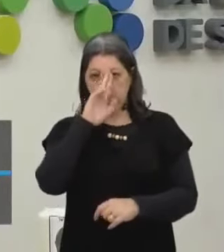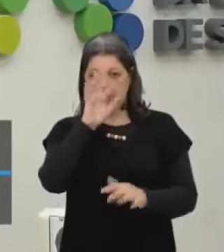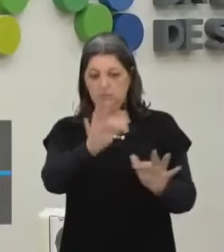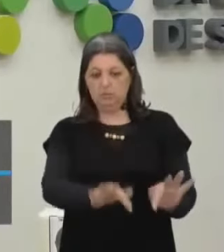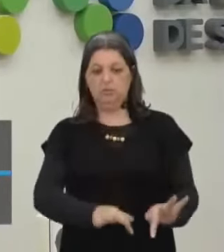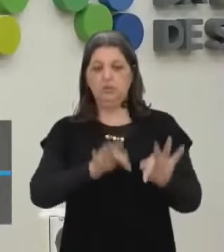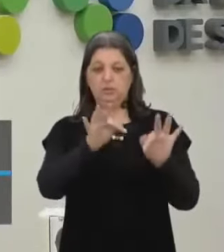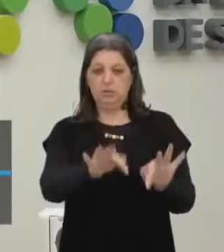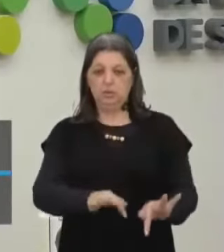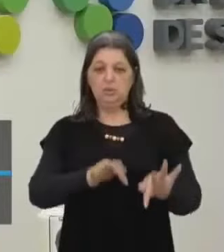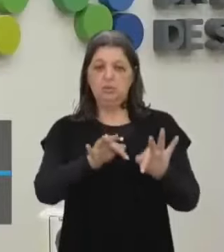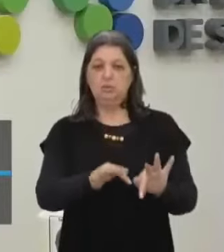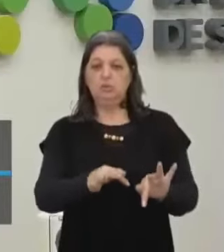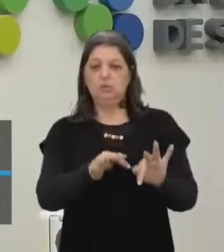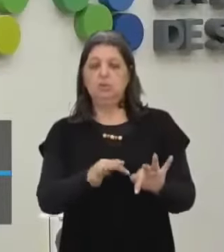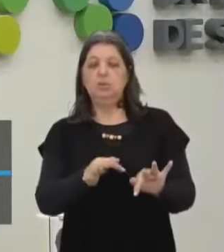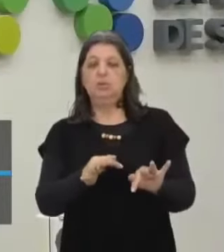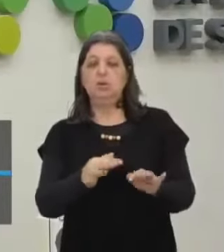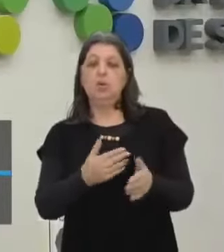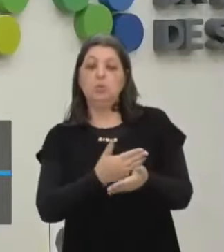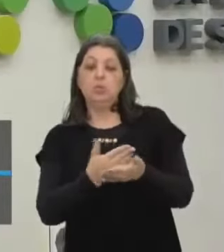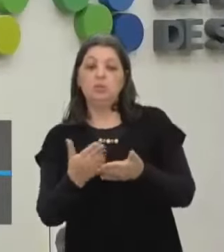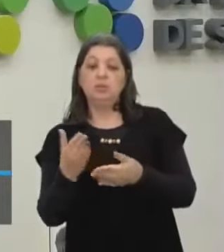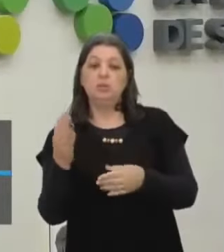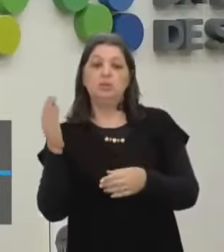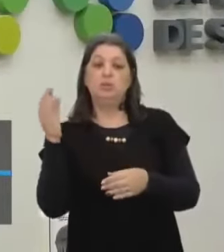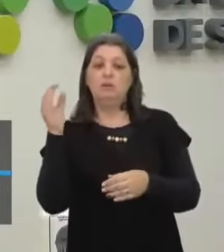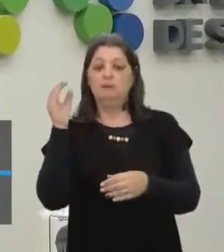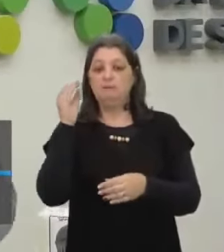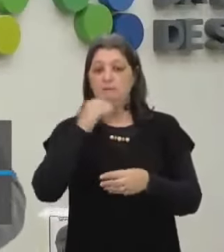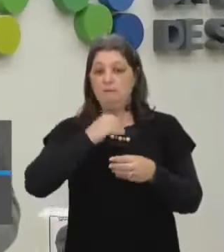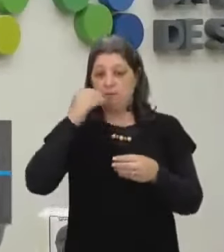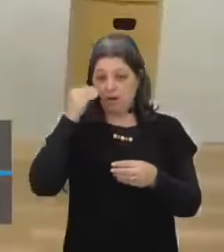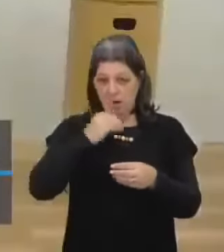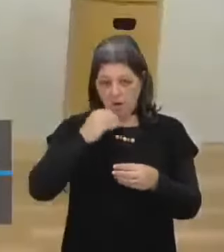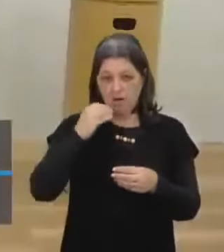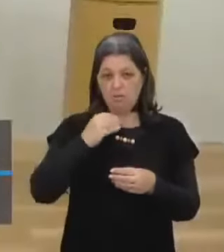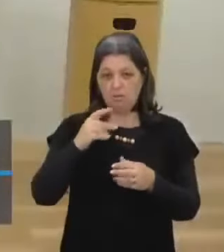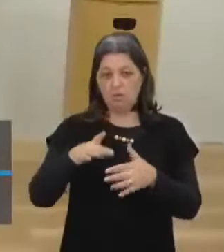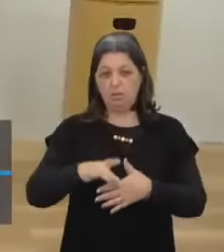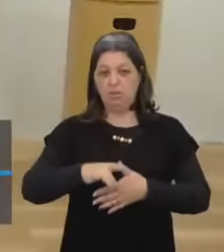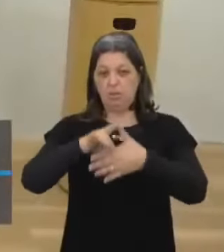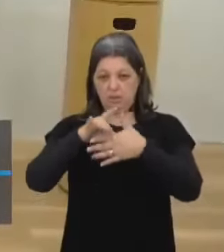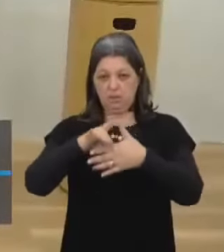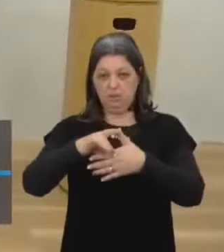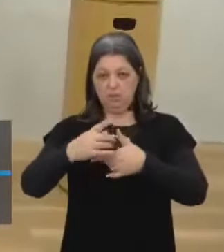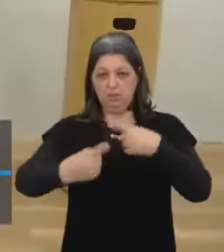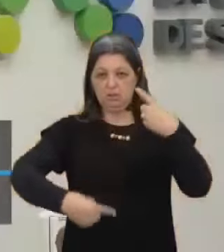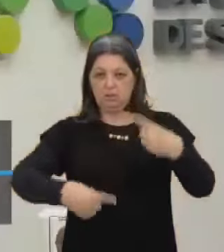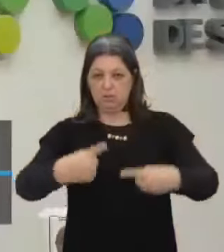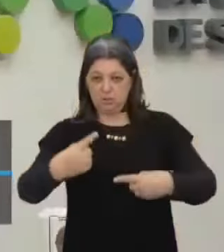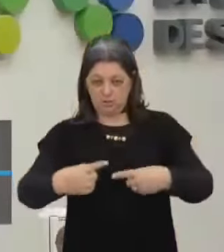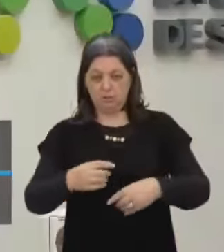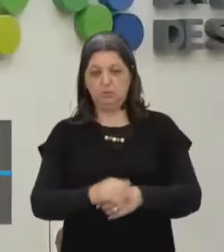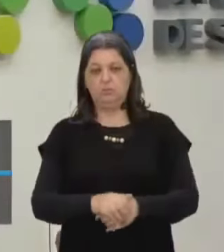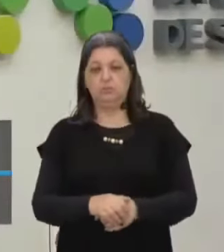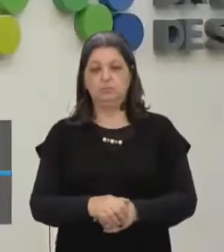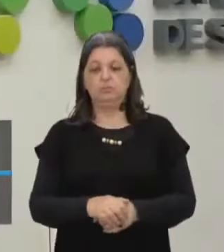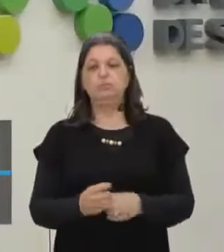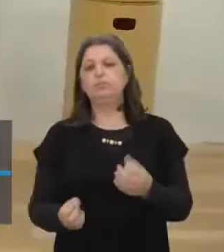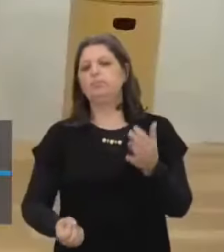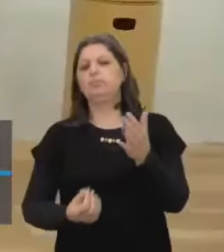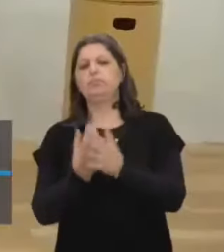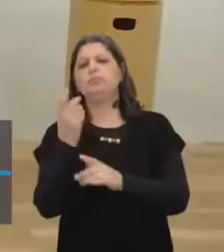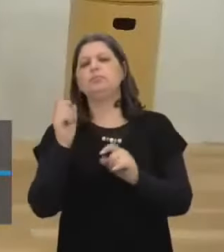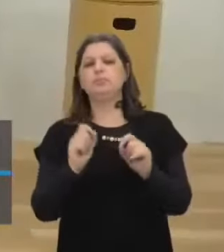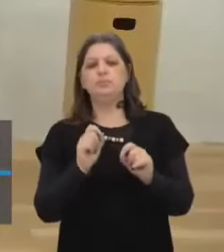política Na medida Em que o suzerano dos suzeranos Olha que nome bonito, Janice Bonito O suzerano dos suzeranos Quem